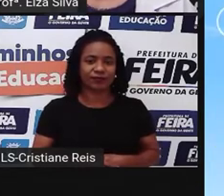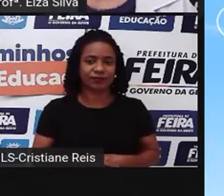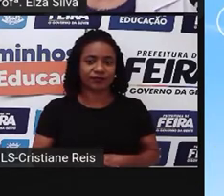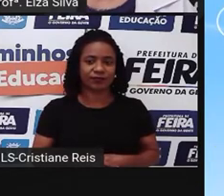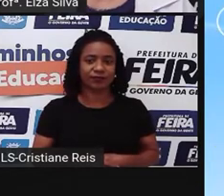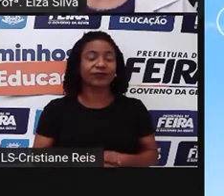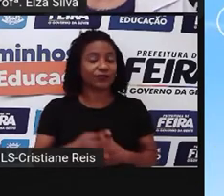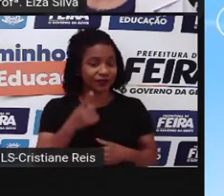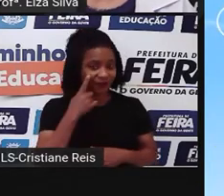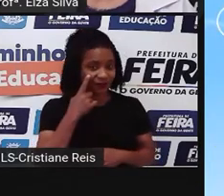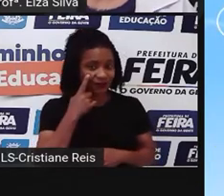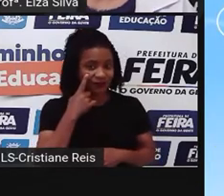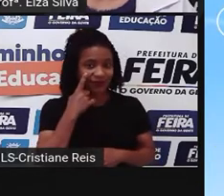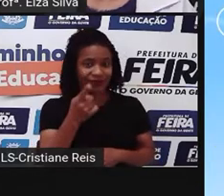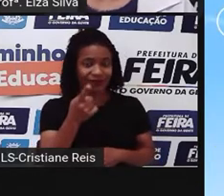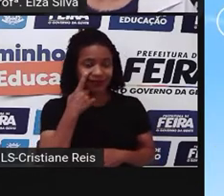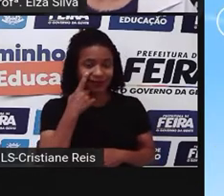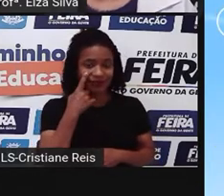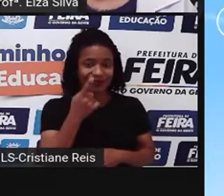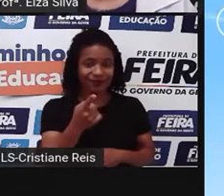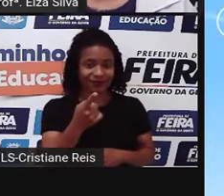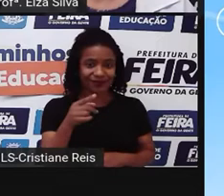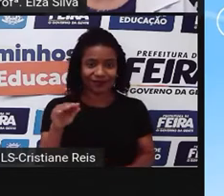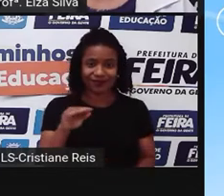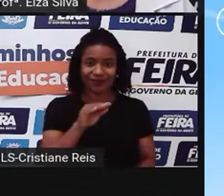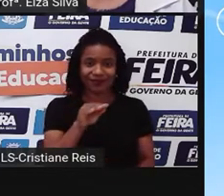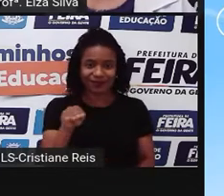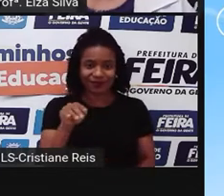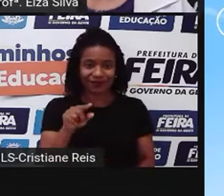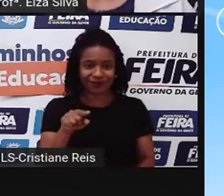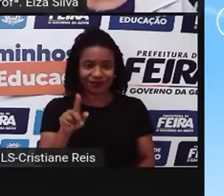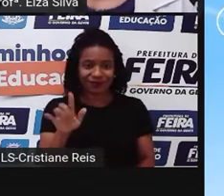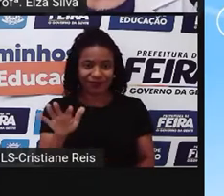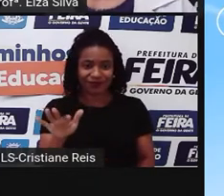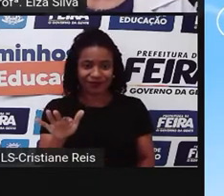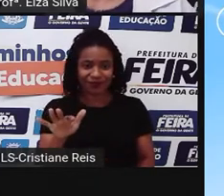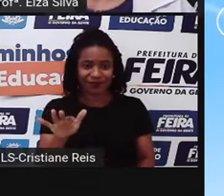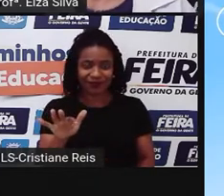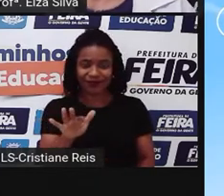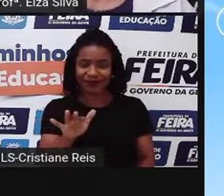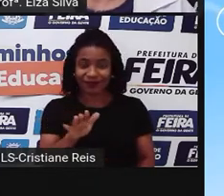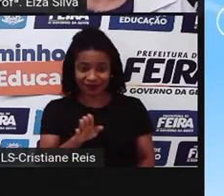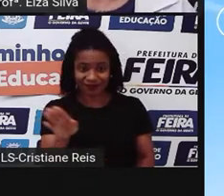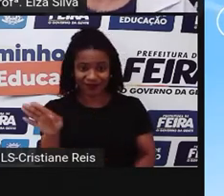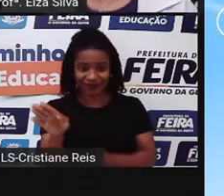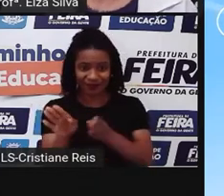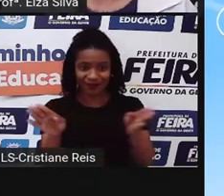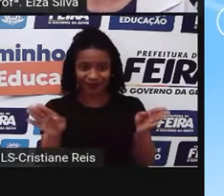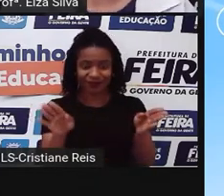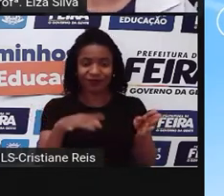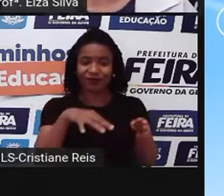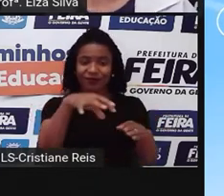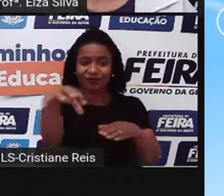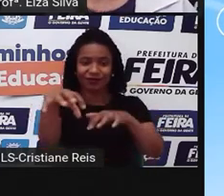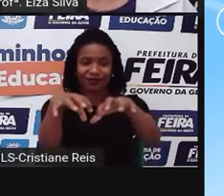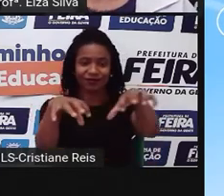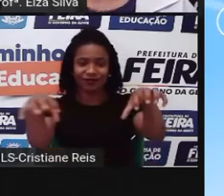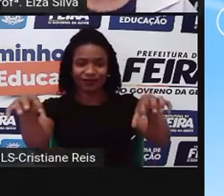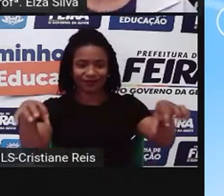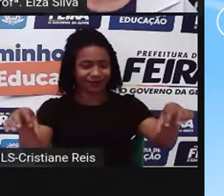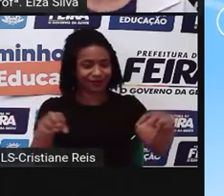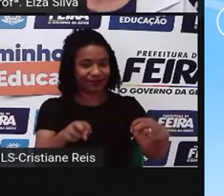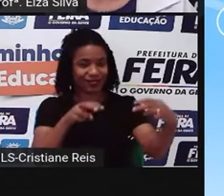Observe que ao navegar por essas setas, nós iremos conhecer os quatro reinos que fazem parte do